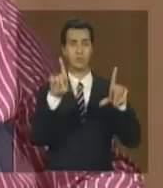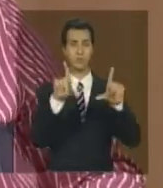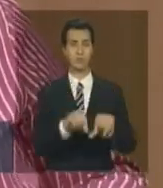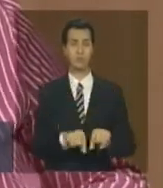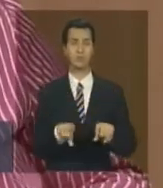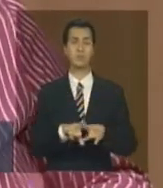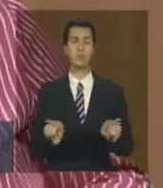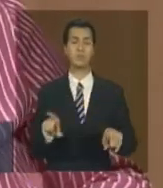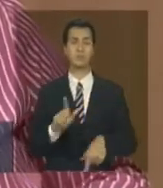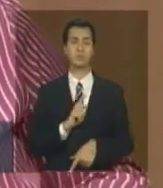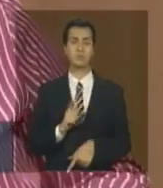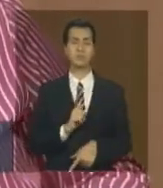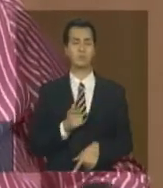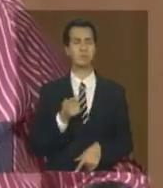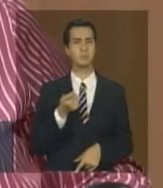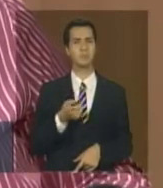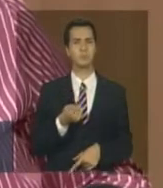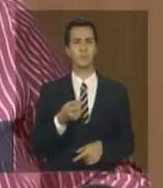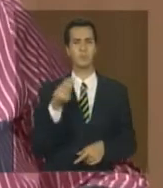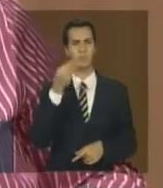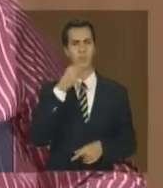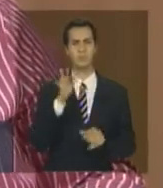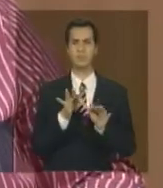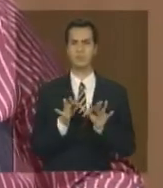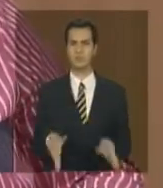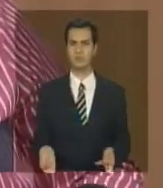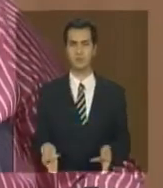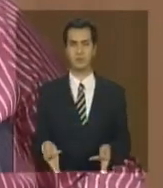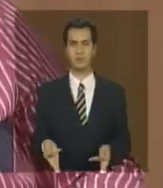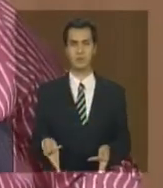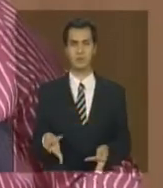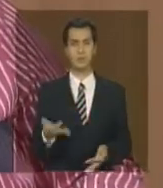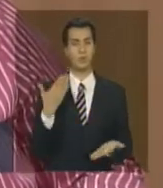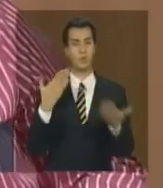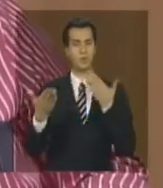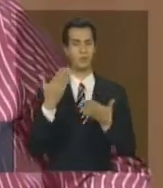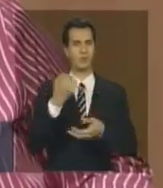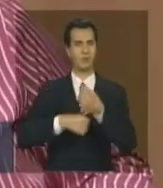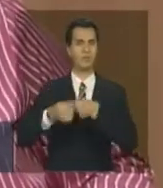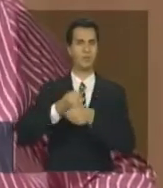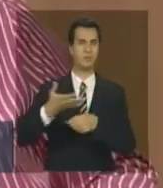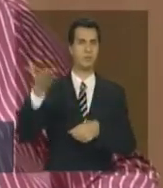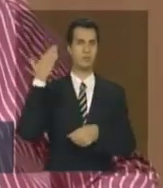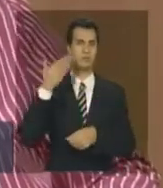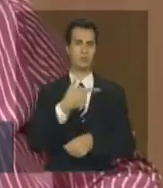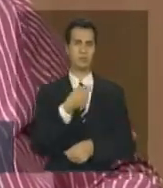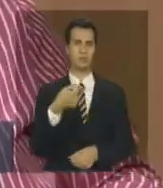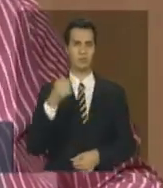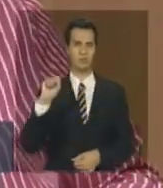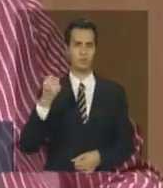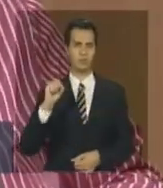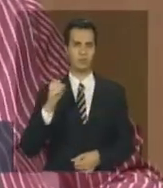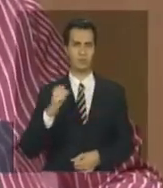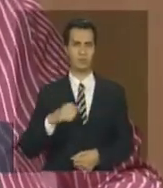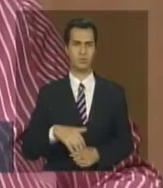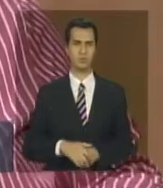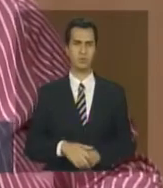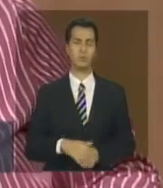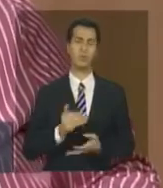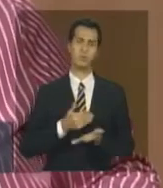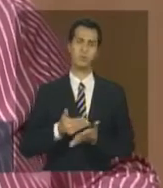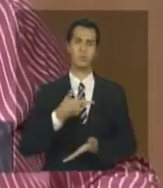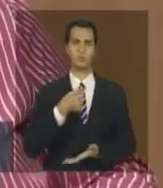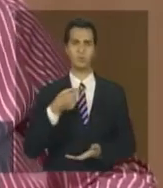num ritmo muito menor do que nos anos até 2008 que a gente faz a comparação que vinha até 2002